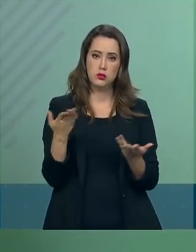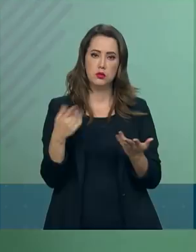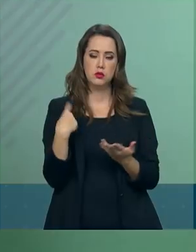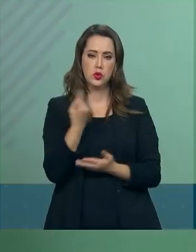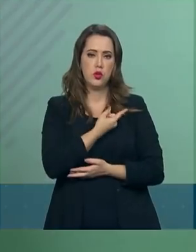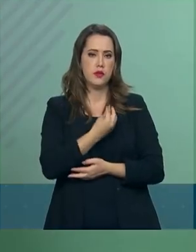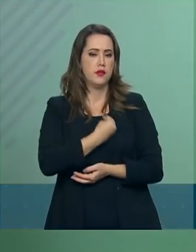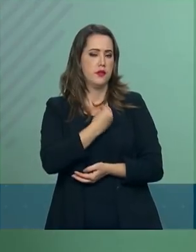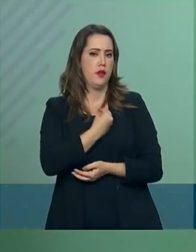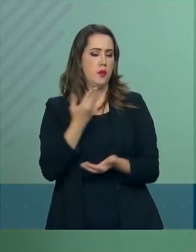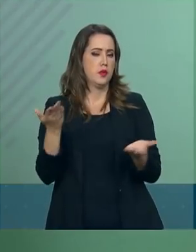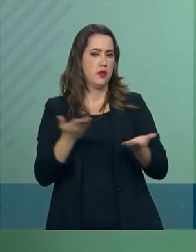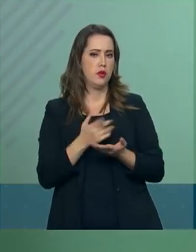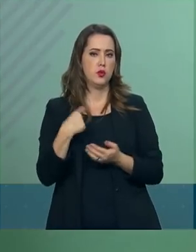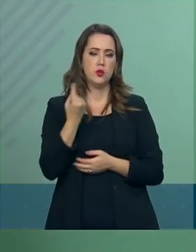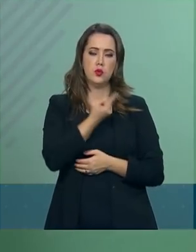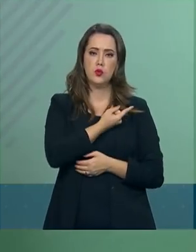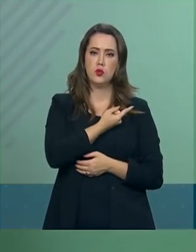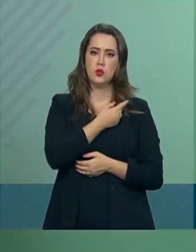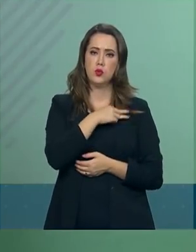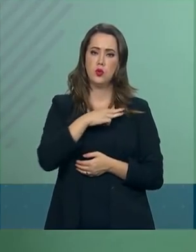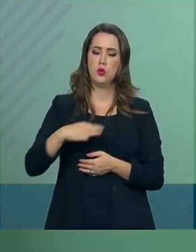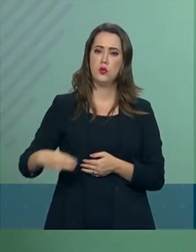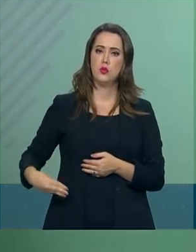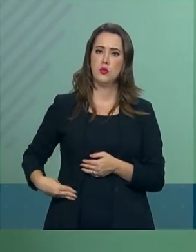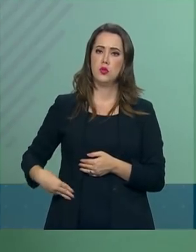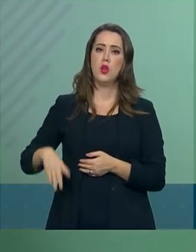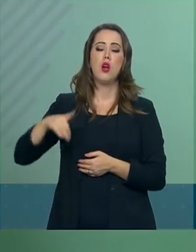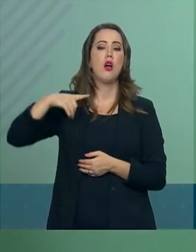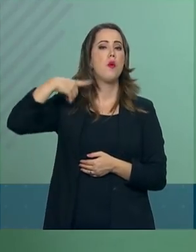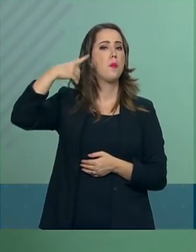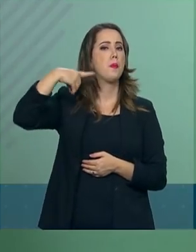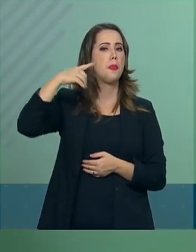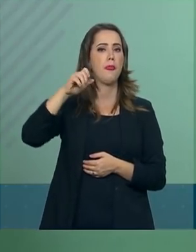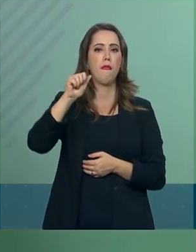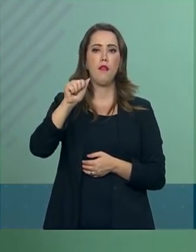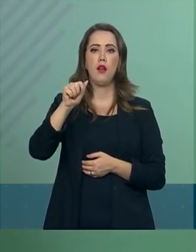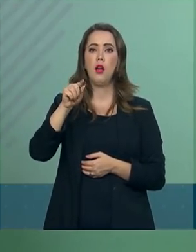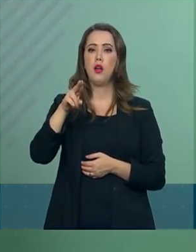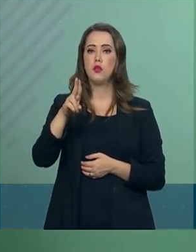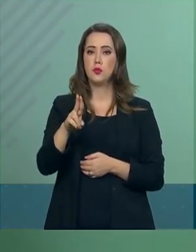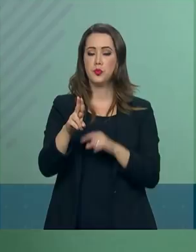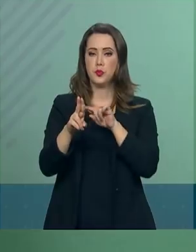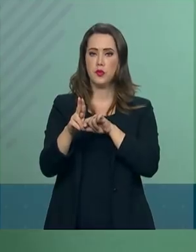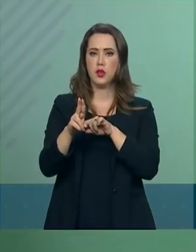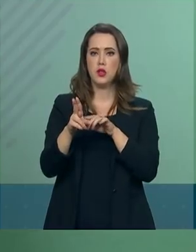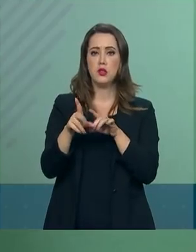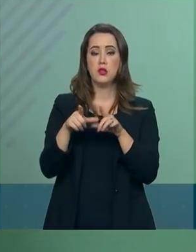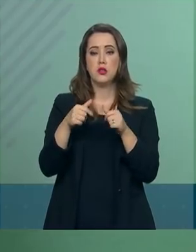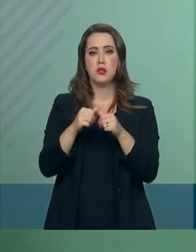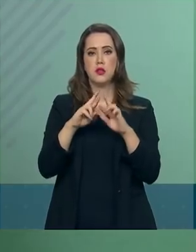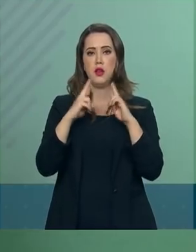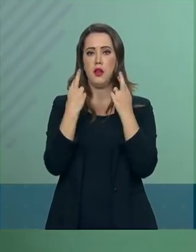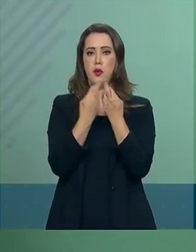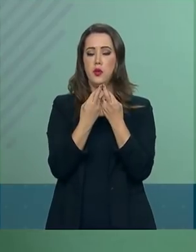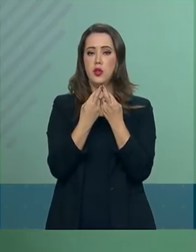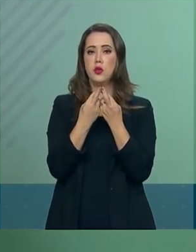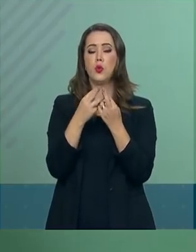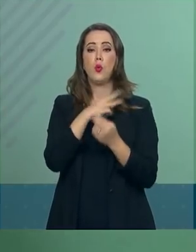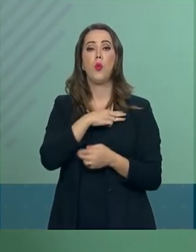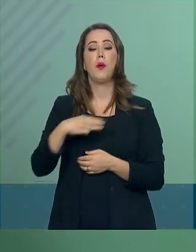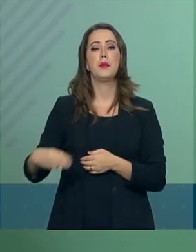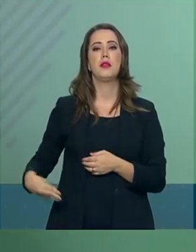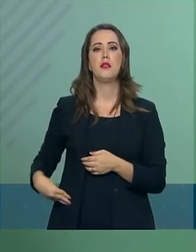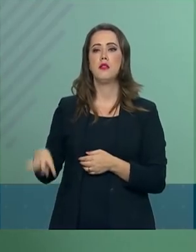que nós vivenciamos, o nosso ministro da Advocacia-Geral da União encontra-se em audiência com a ministra Rosa Weber